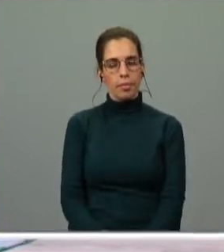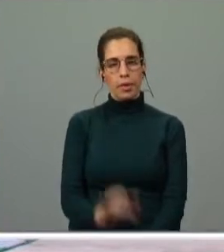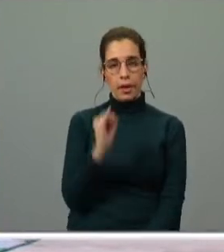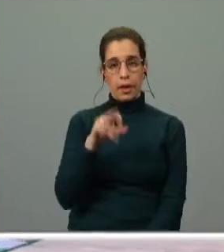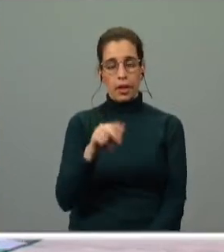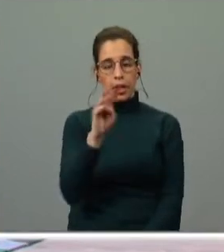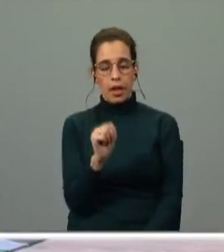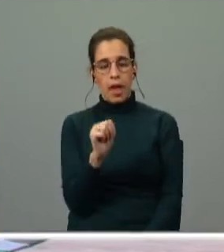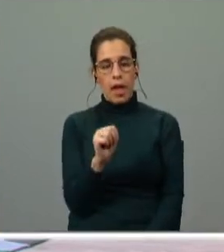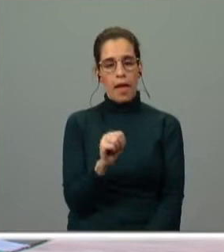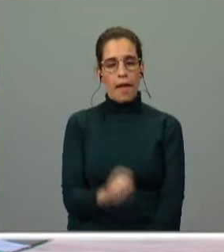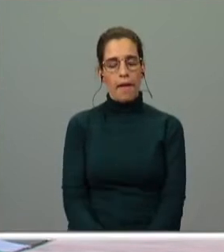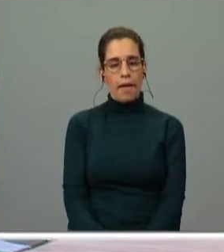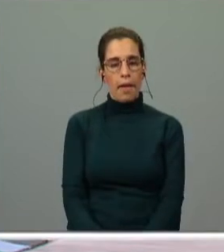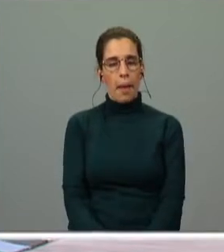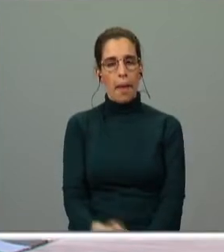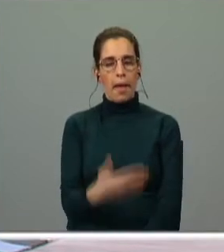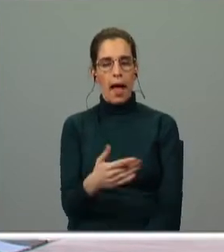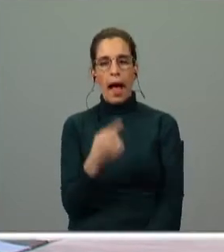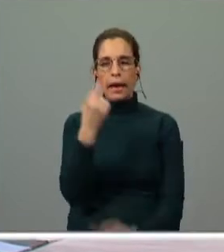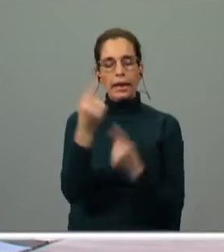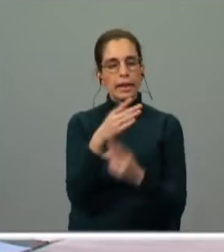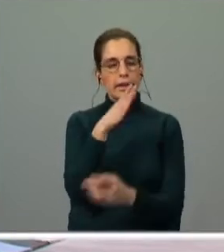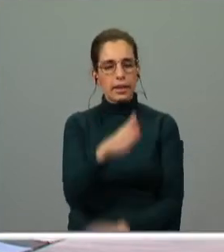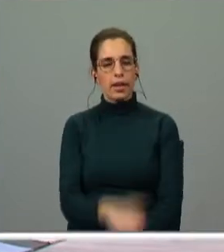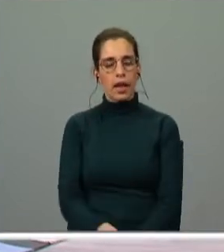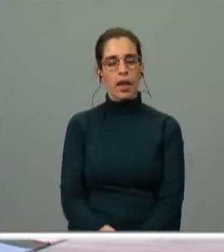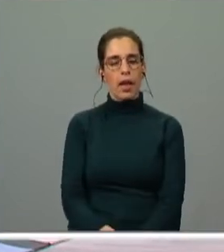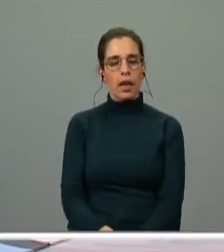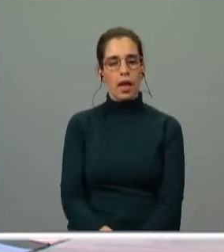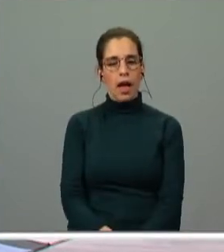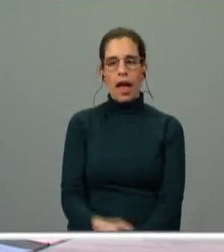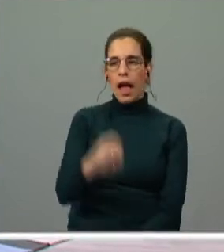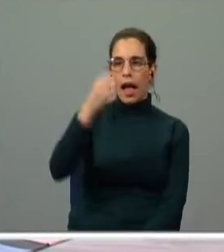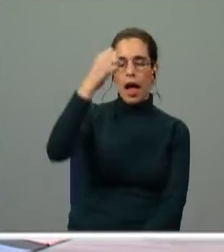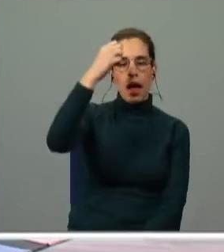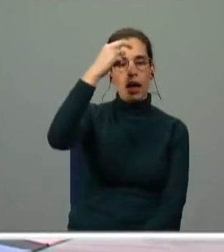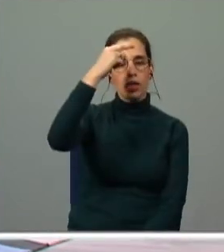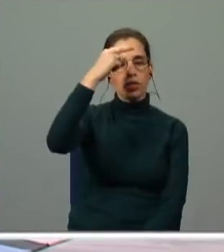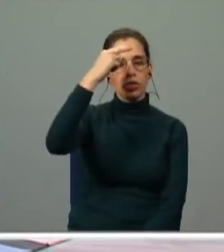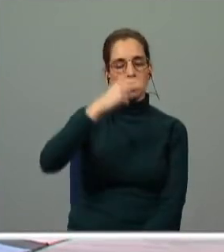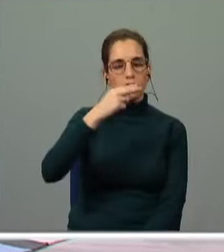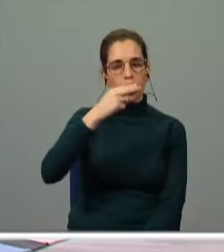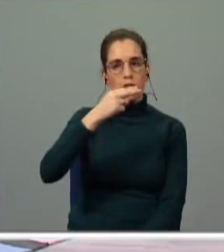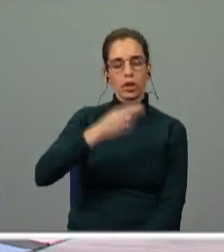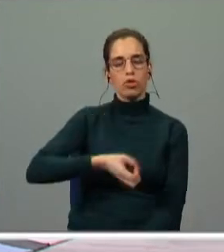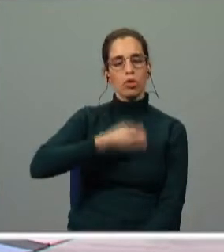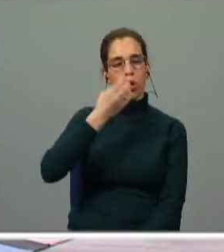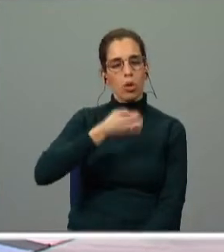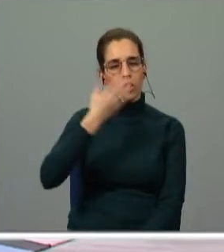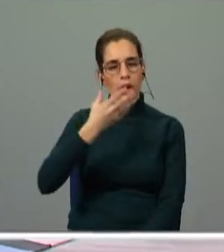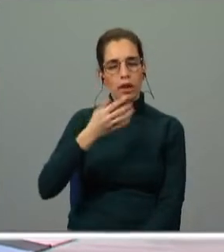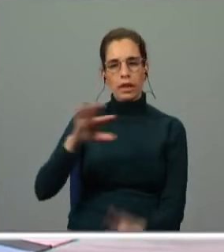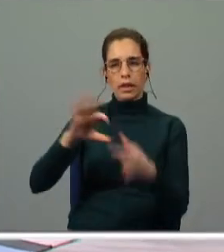Inês alude aquilo que se ouve dizer as histórias contadas sobre animais ferozes que foram